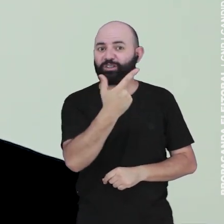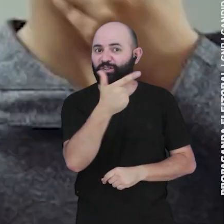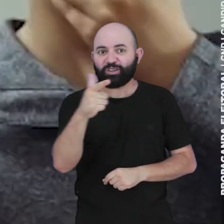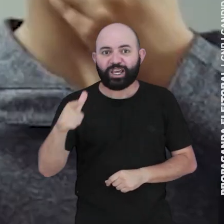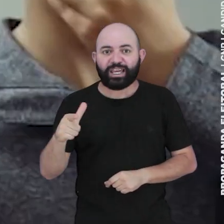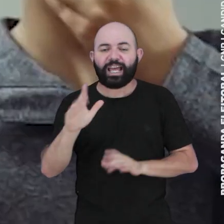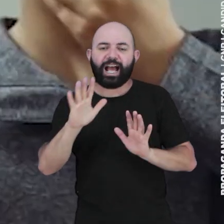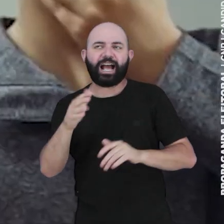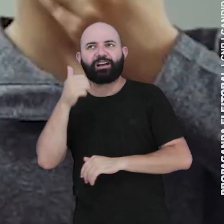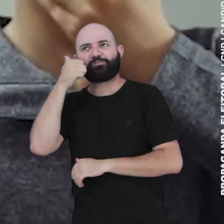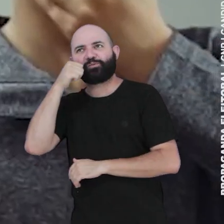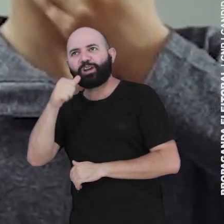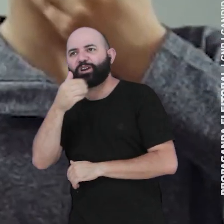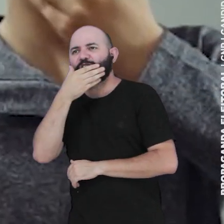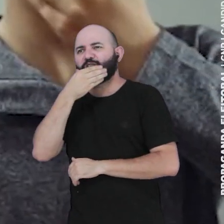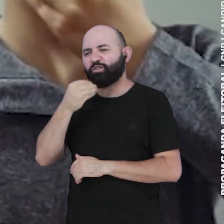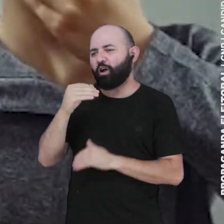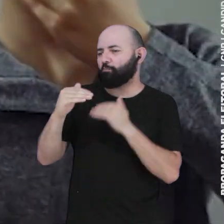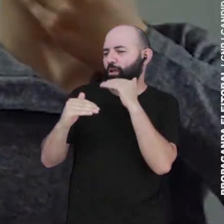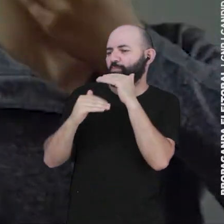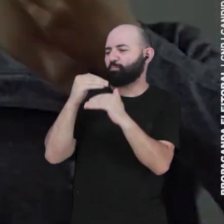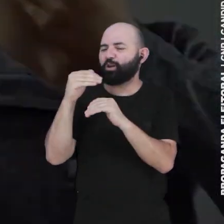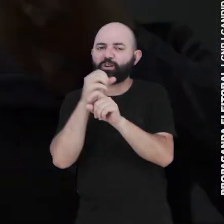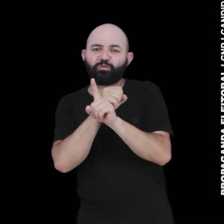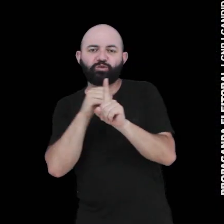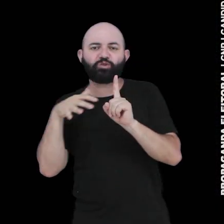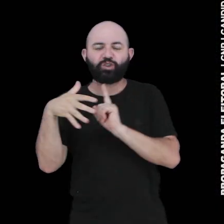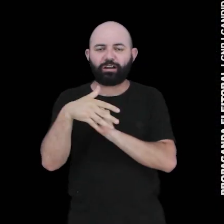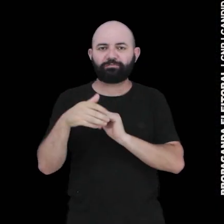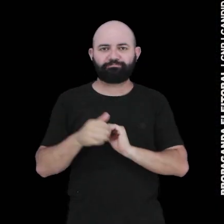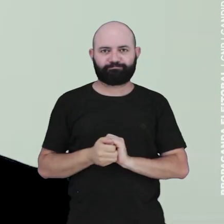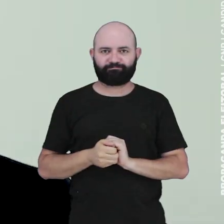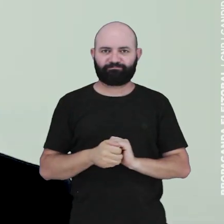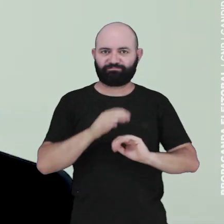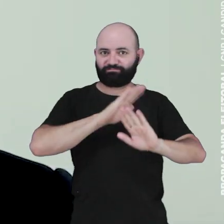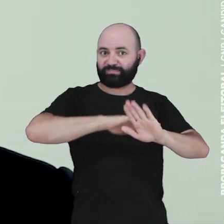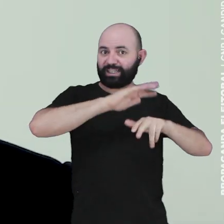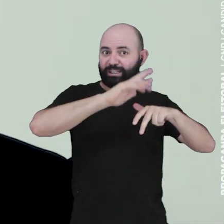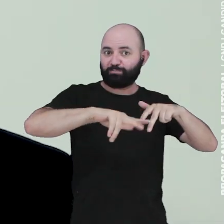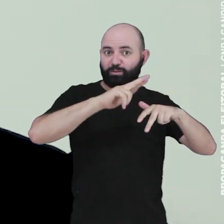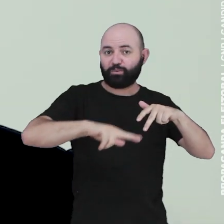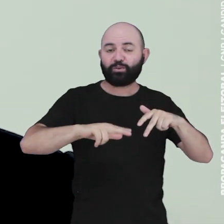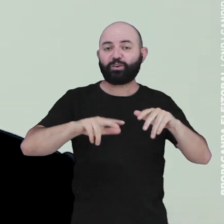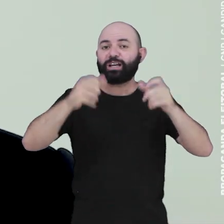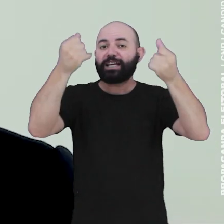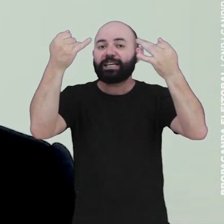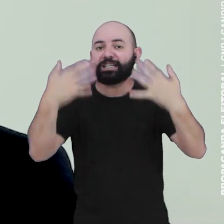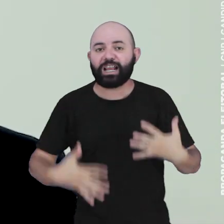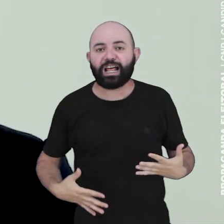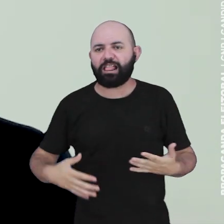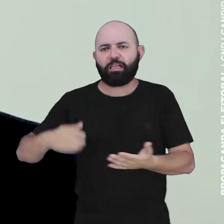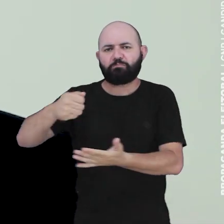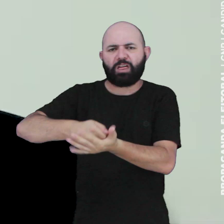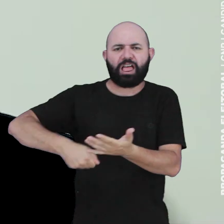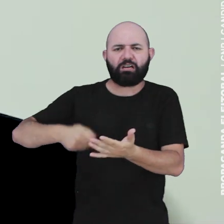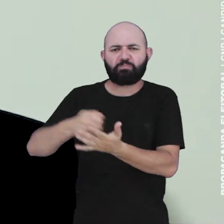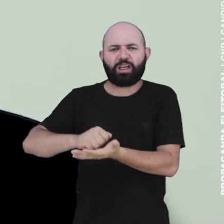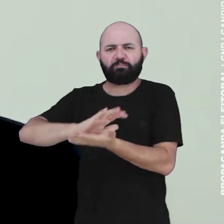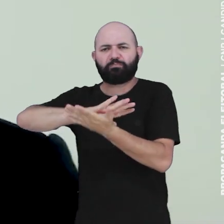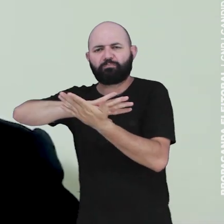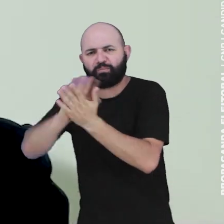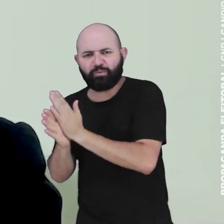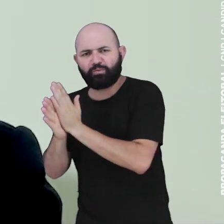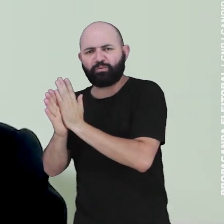mulheres. E que ser homem e ser mulher é uma construção social. A ideologia de gênero declara guerra